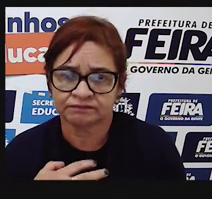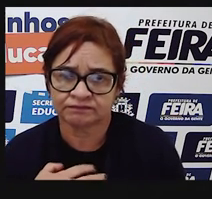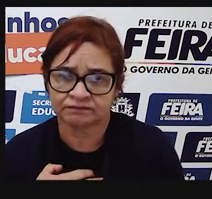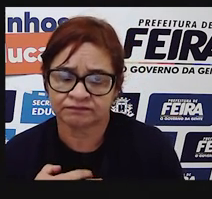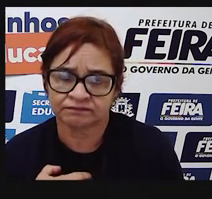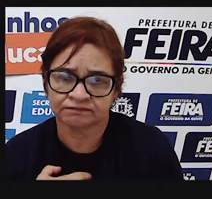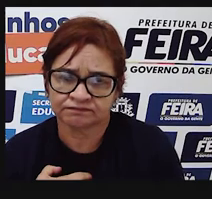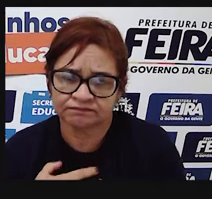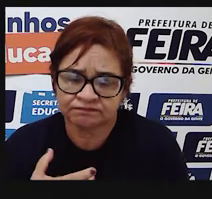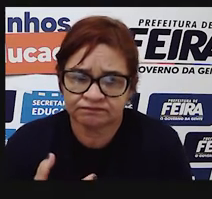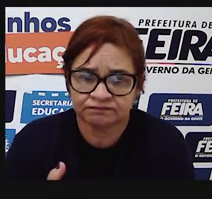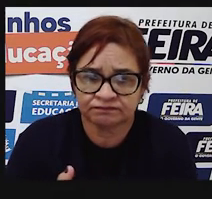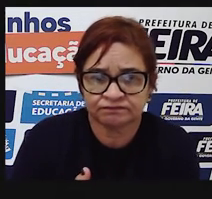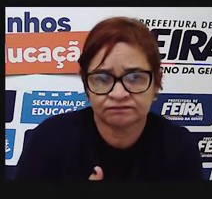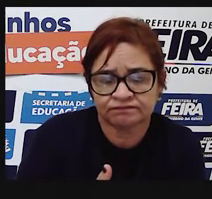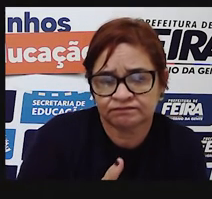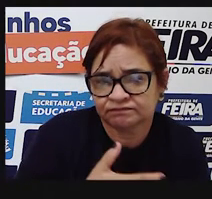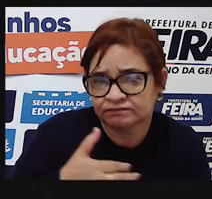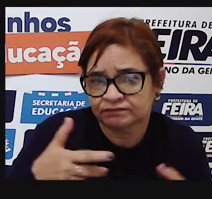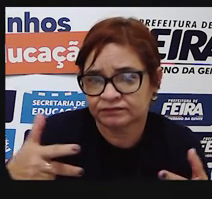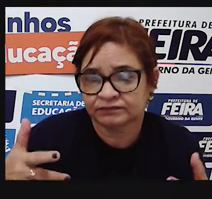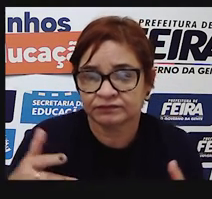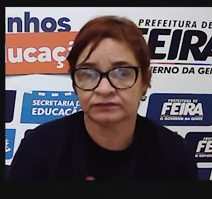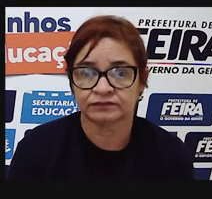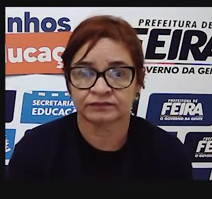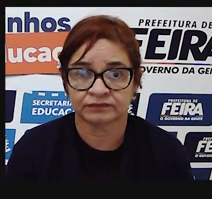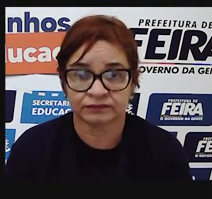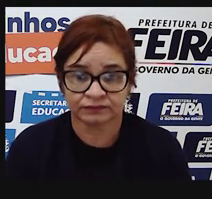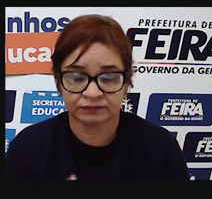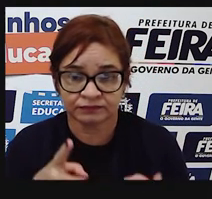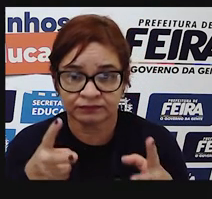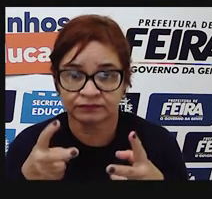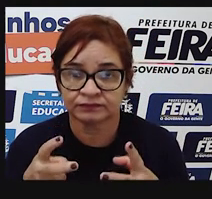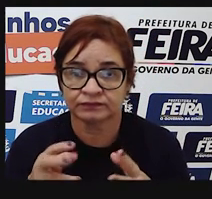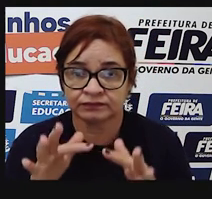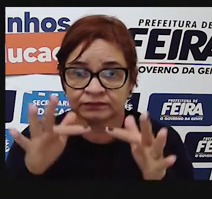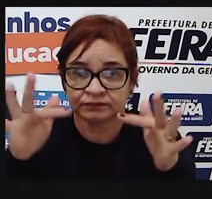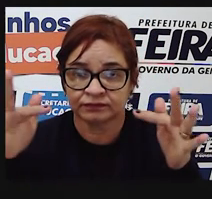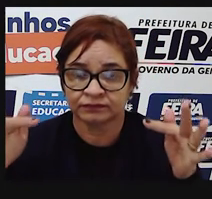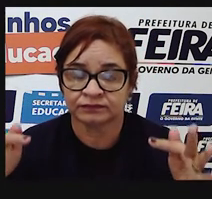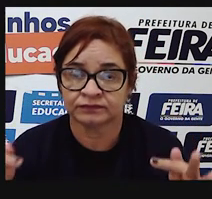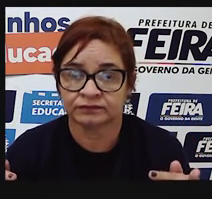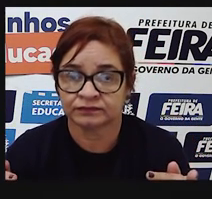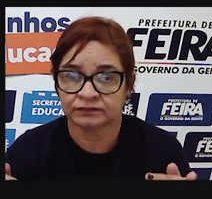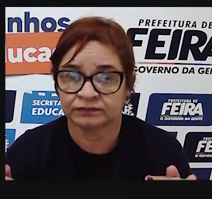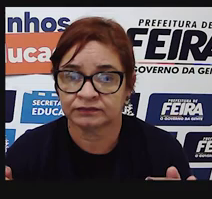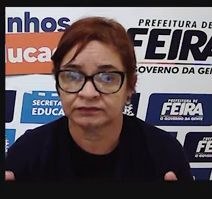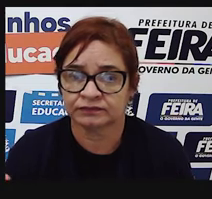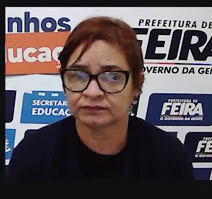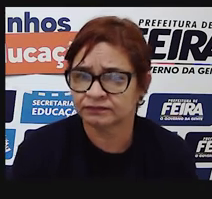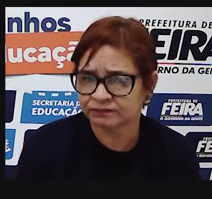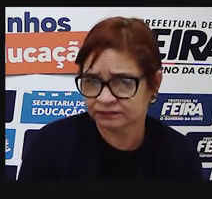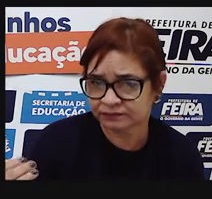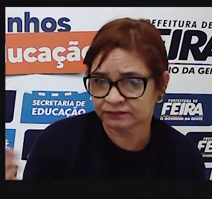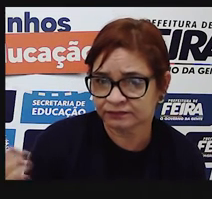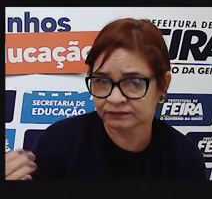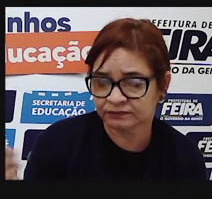emoções, etc. Então, percebam na primeira frase, Luísa, venha até aqui.